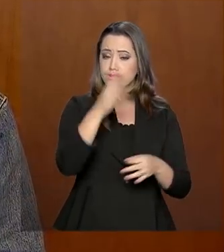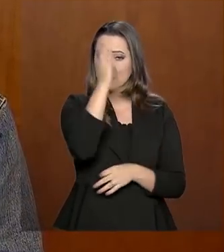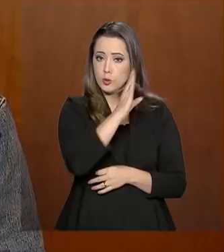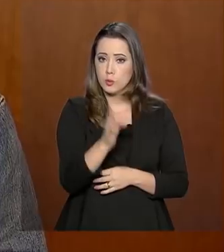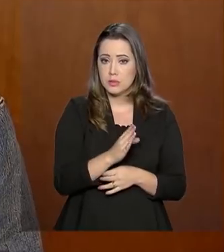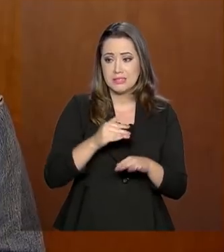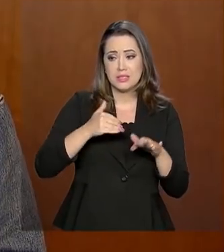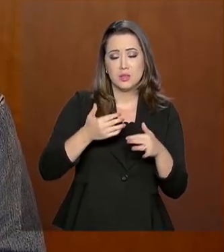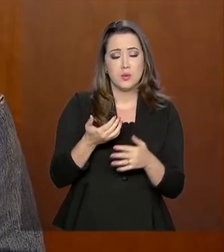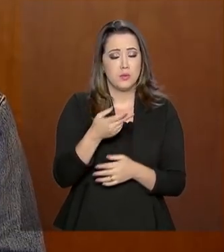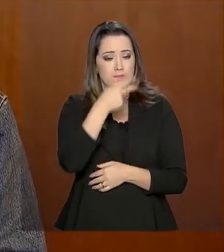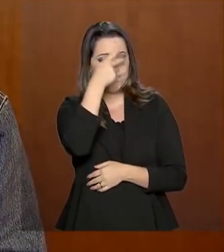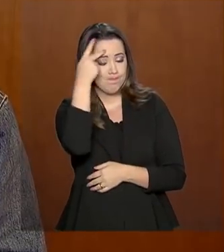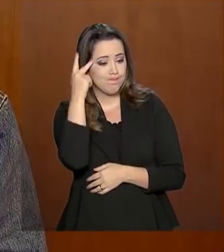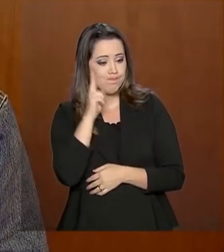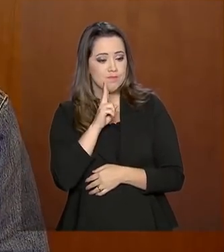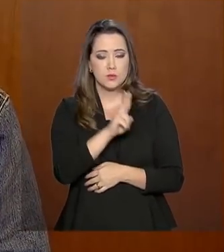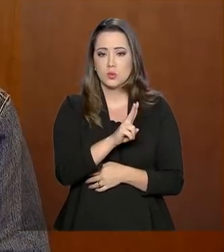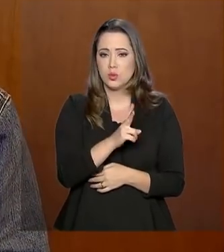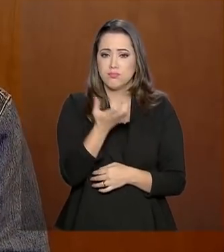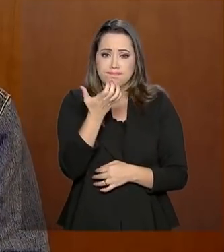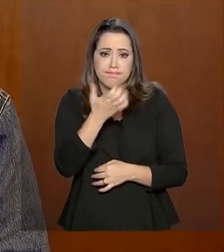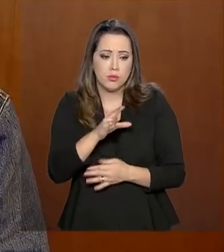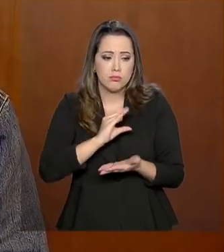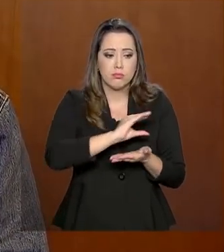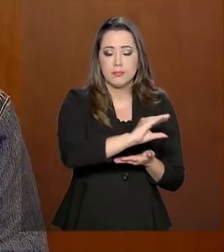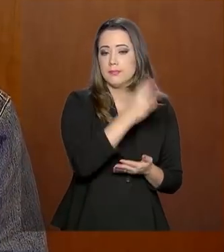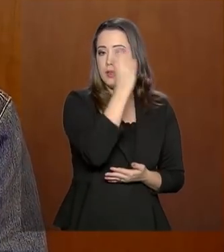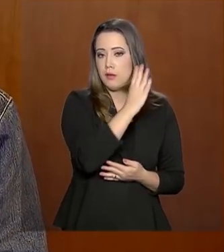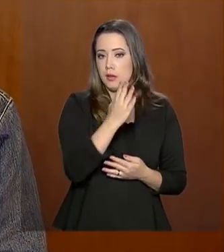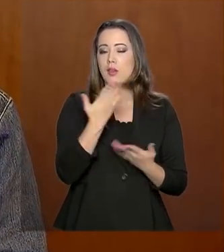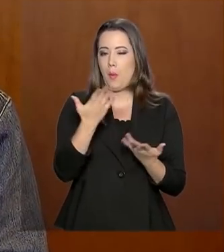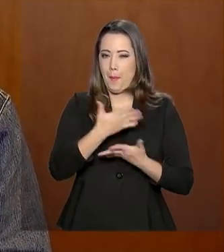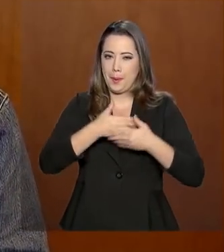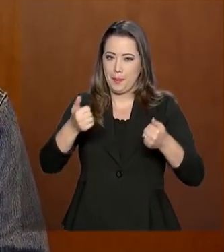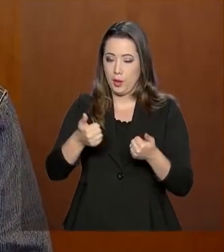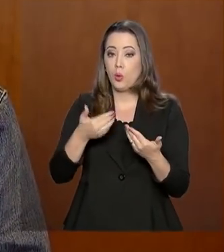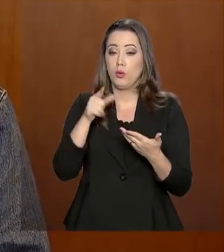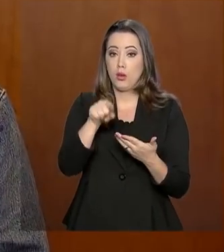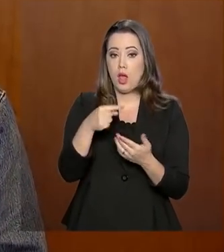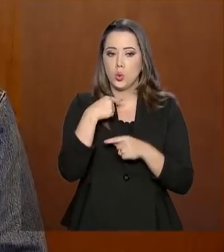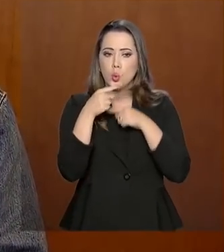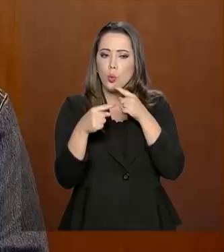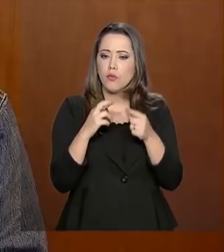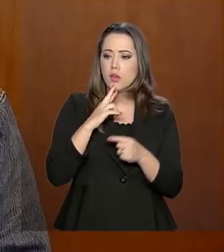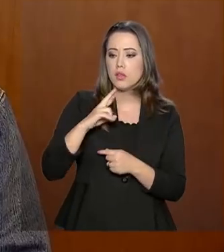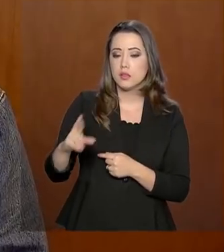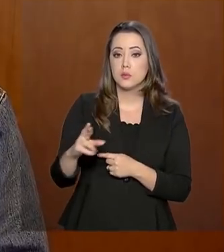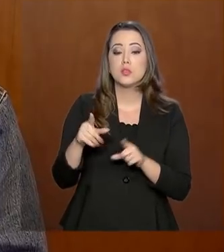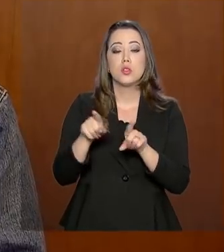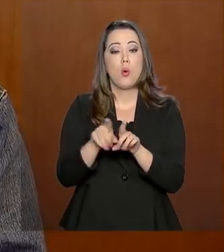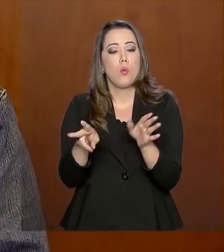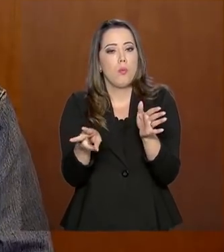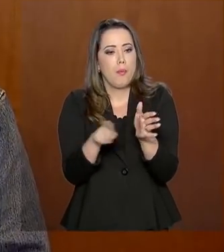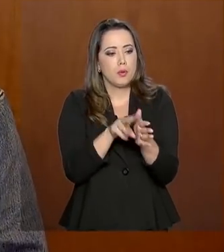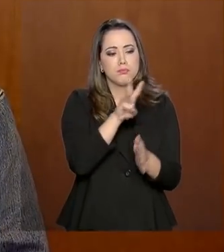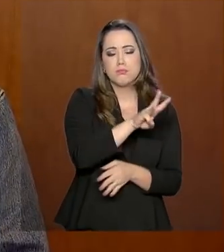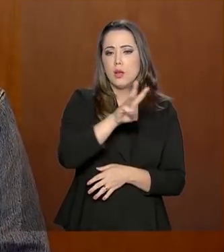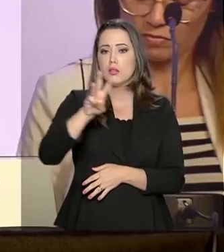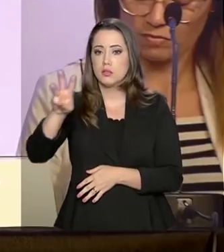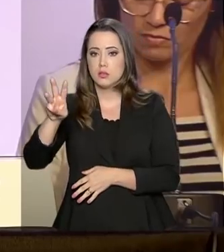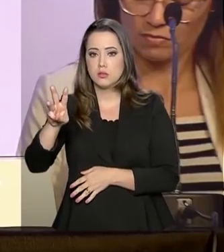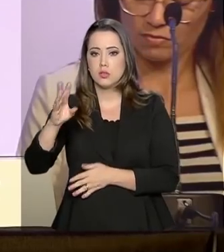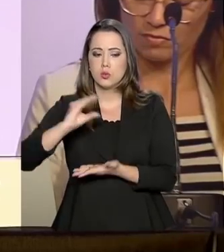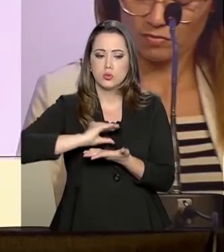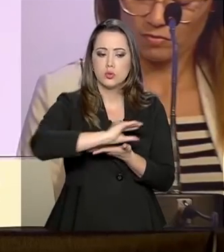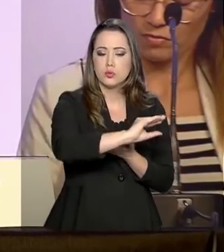investimento daqui. Para sanar essas dúvidas, o governo brasileiro criou um canal de diálogo, o portal do Ombudsman de investimentos diretos.